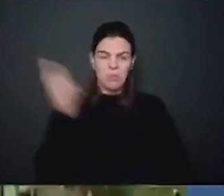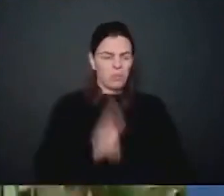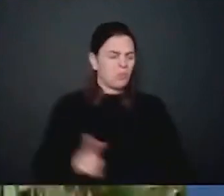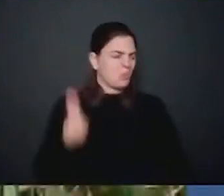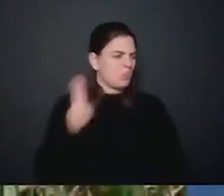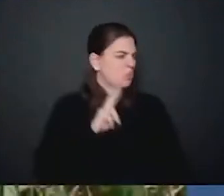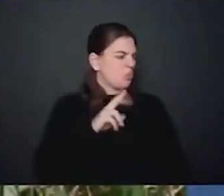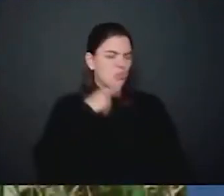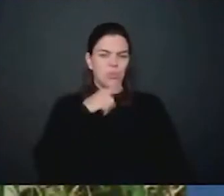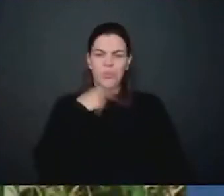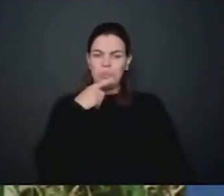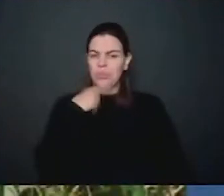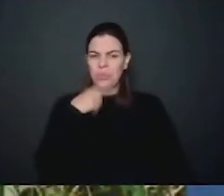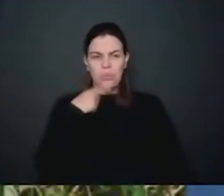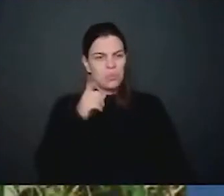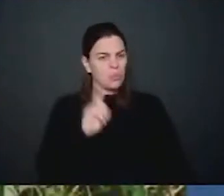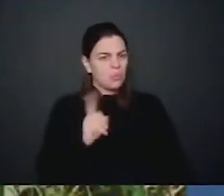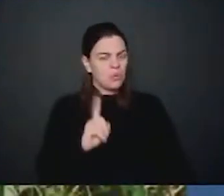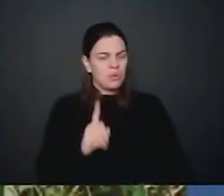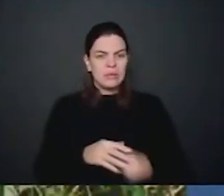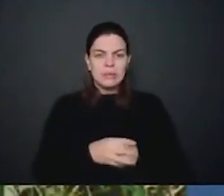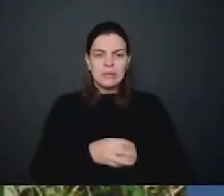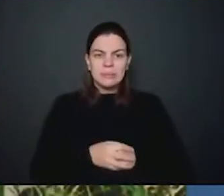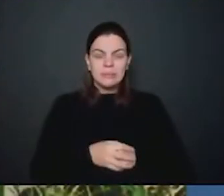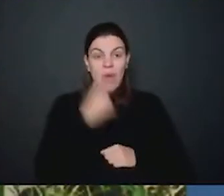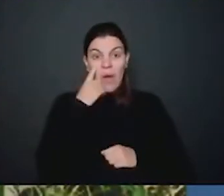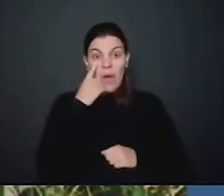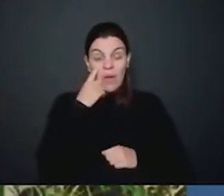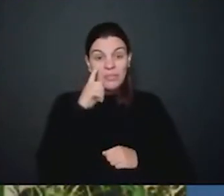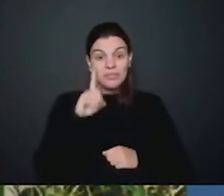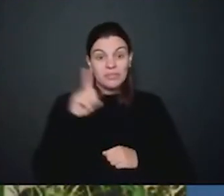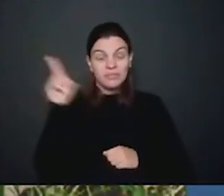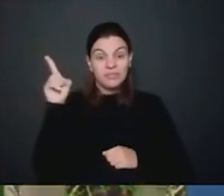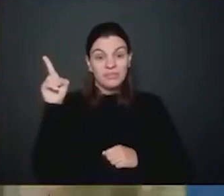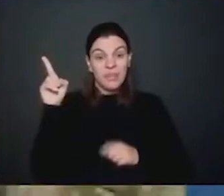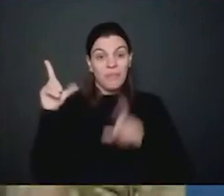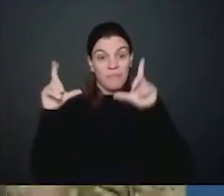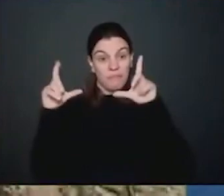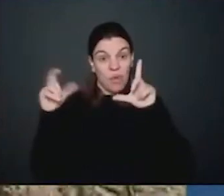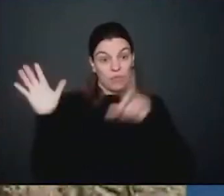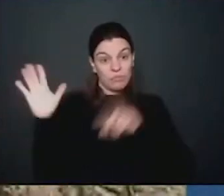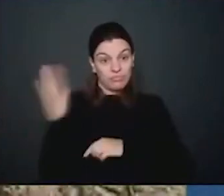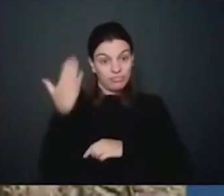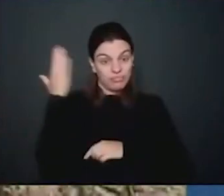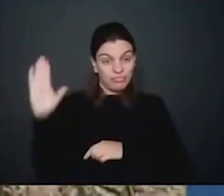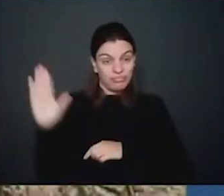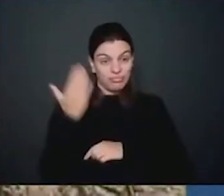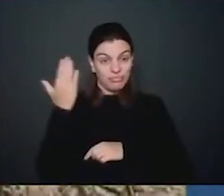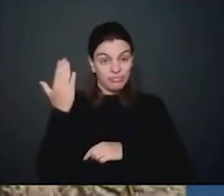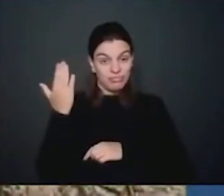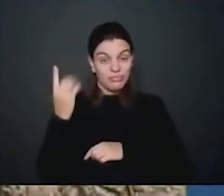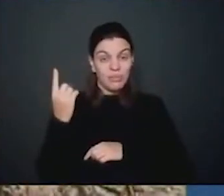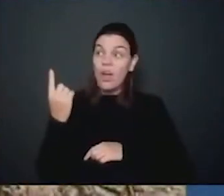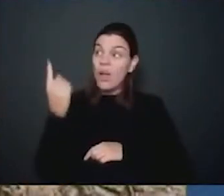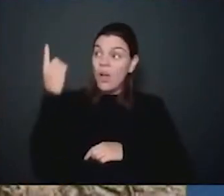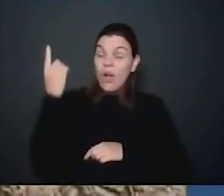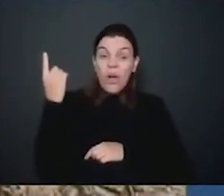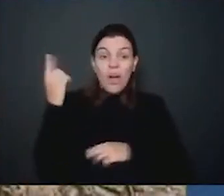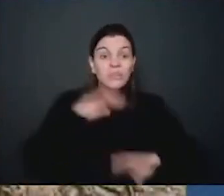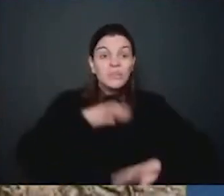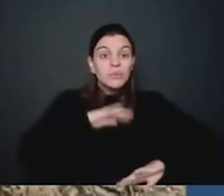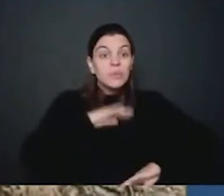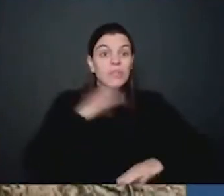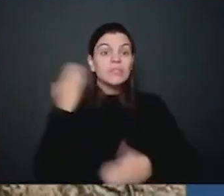pedir aqui para que vocês, como vocês podem observar nas fotos que estão passando, essas são as condições das nossas